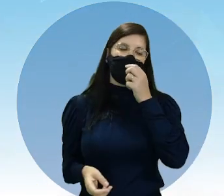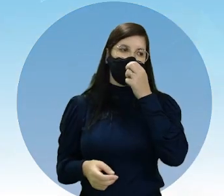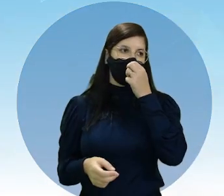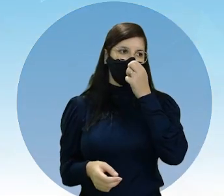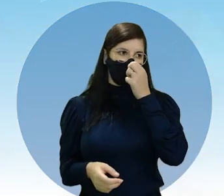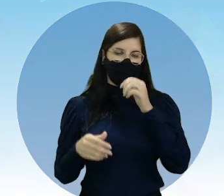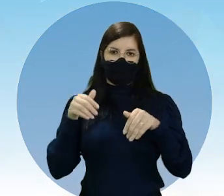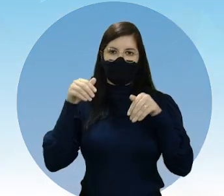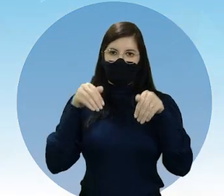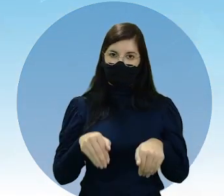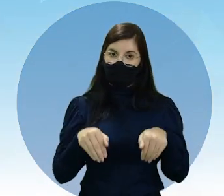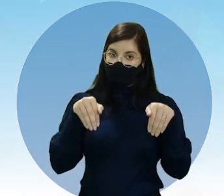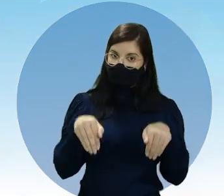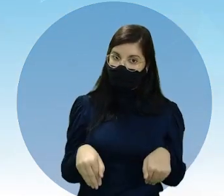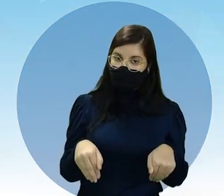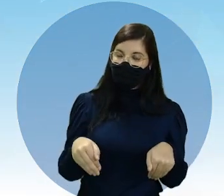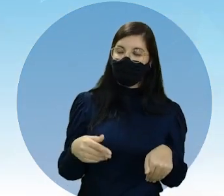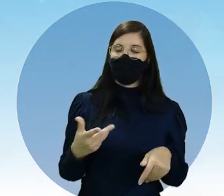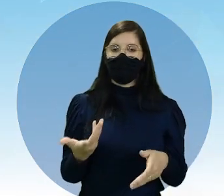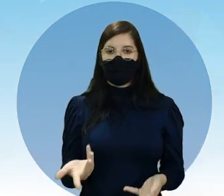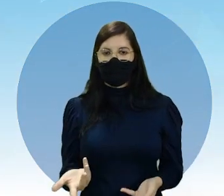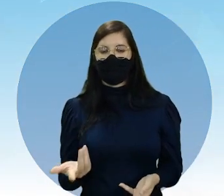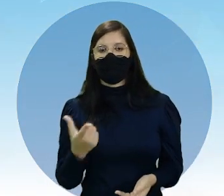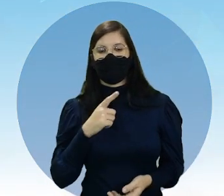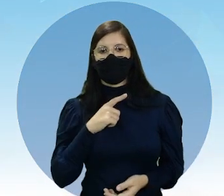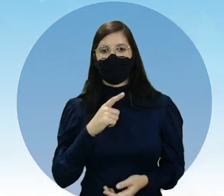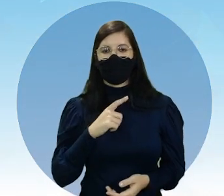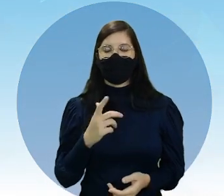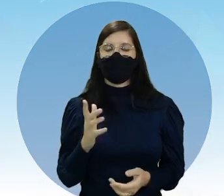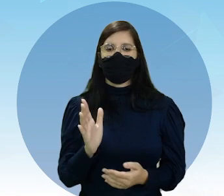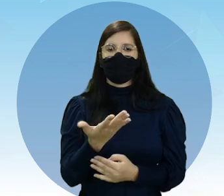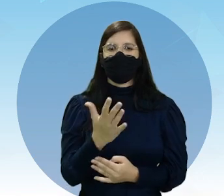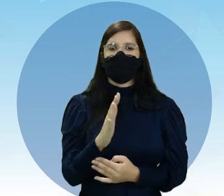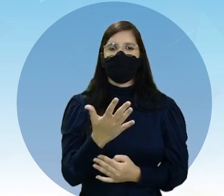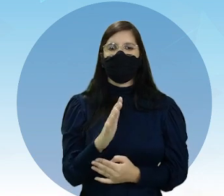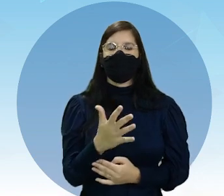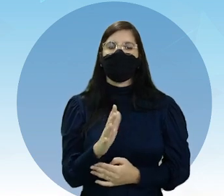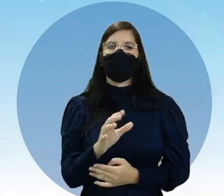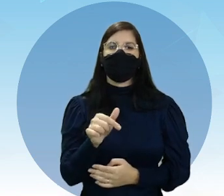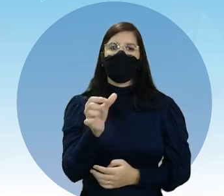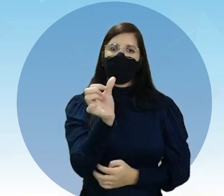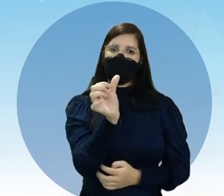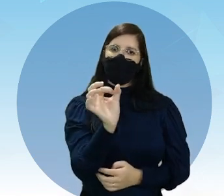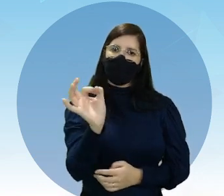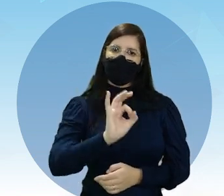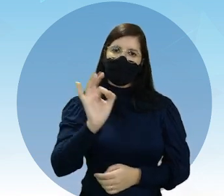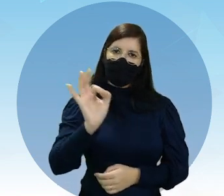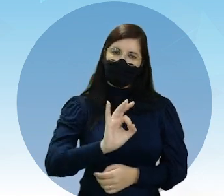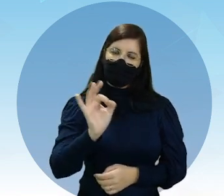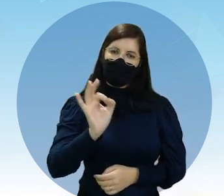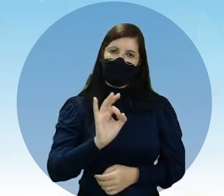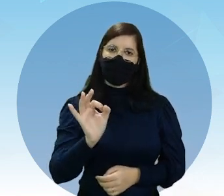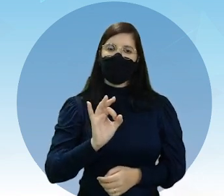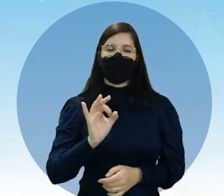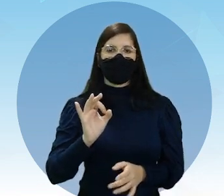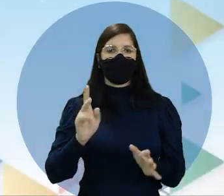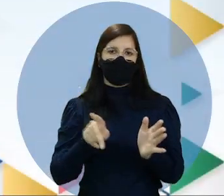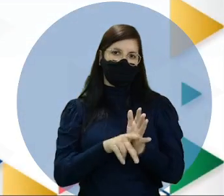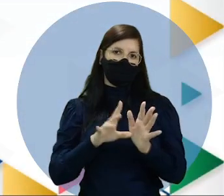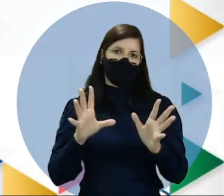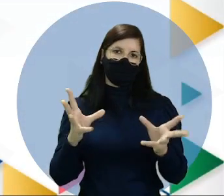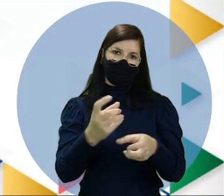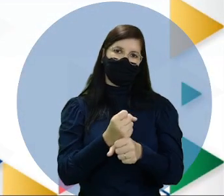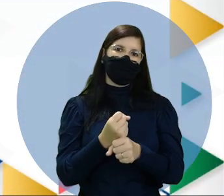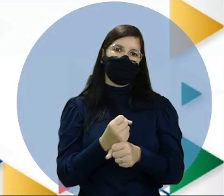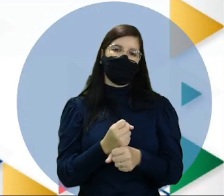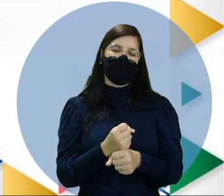A Austrália, na realidade, ela responde por 60% desse quantitativo.